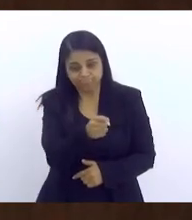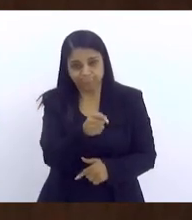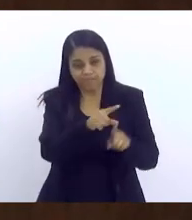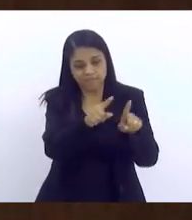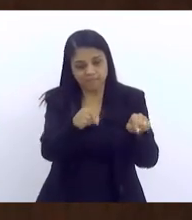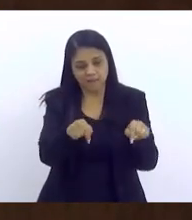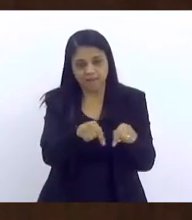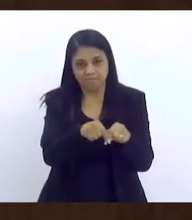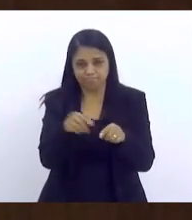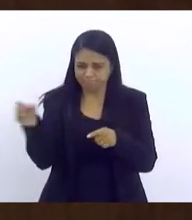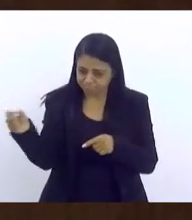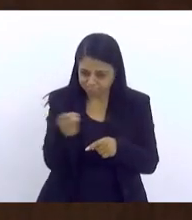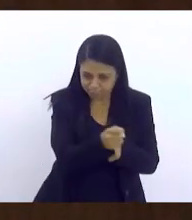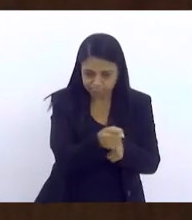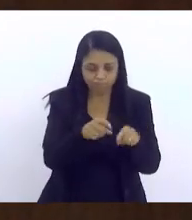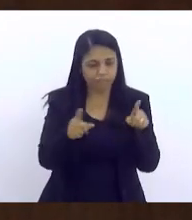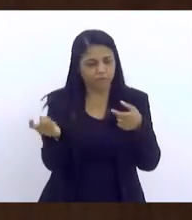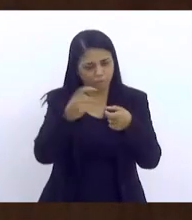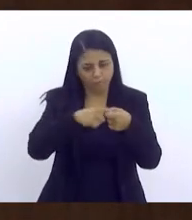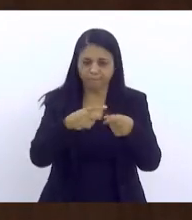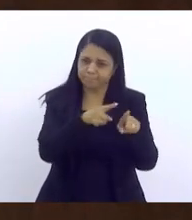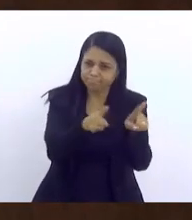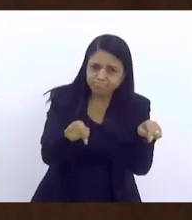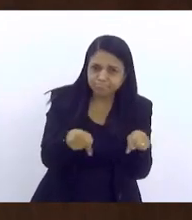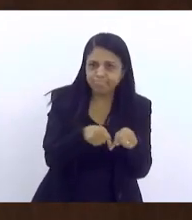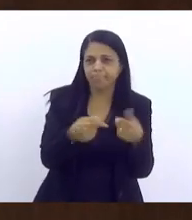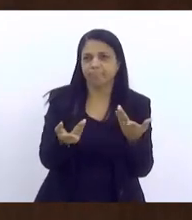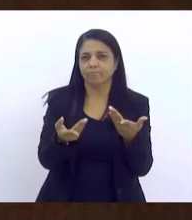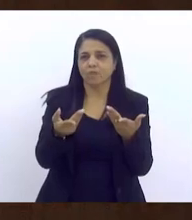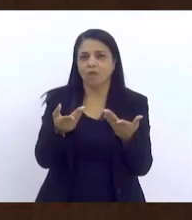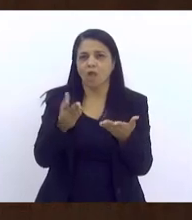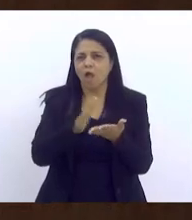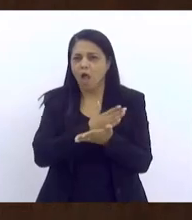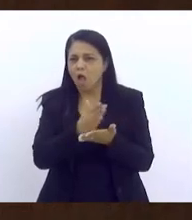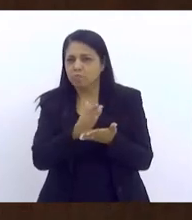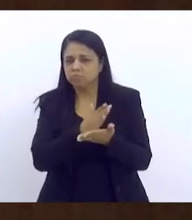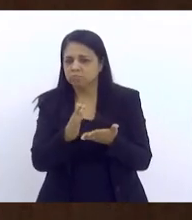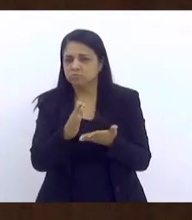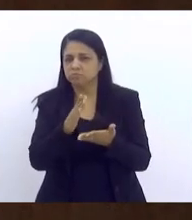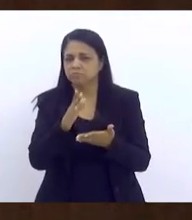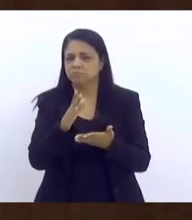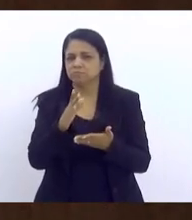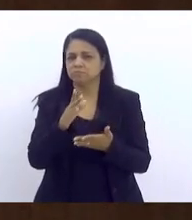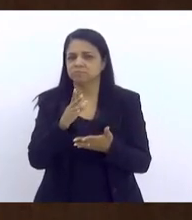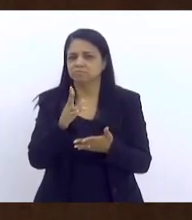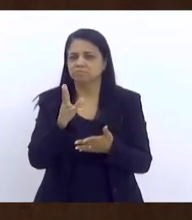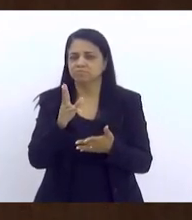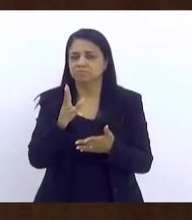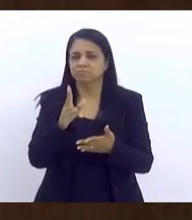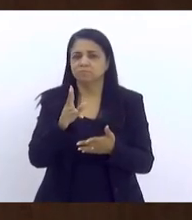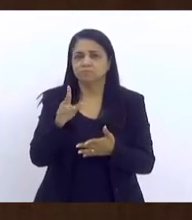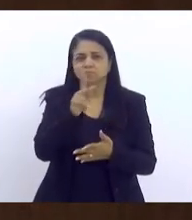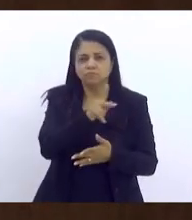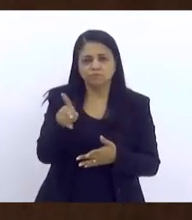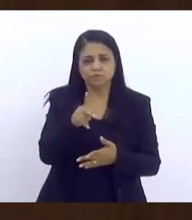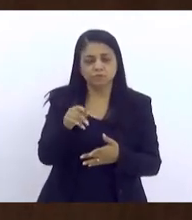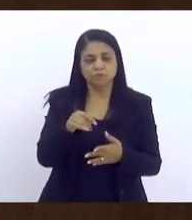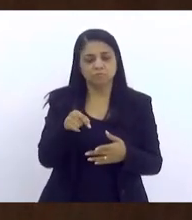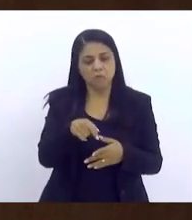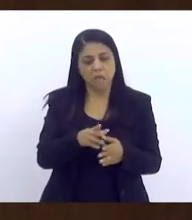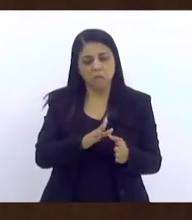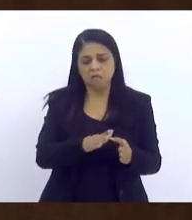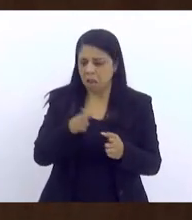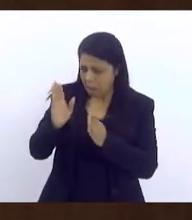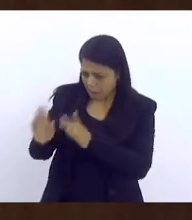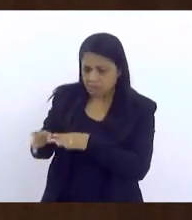sala de aula. E, algumas vezes, o professor falava para mim, para que você está colocando ele para dentro da sala de aula? Deixa ele aí